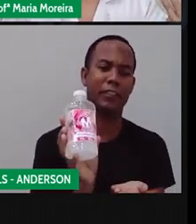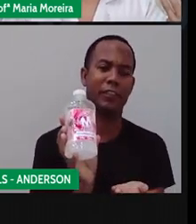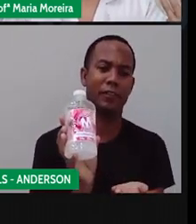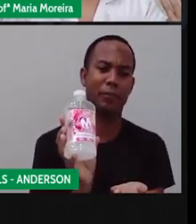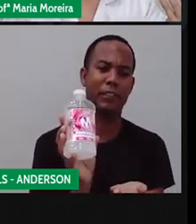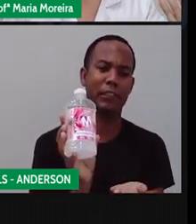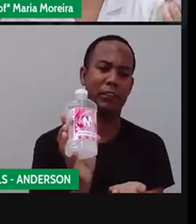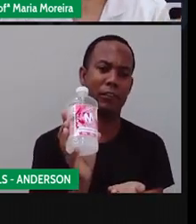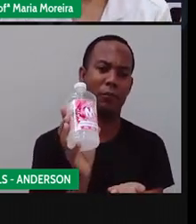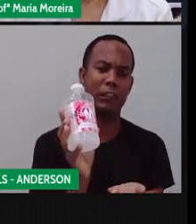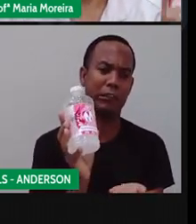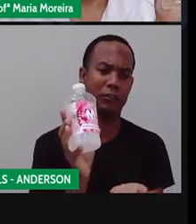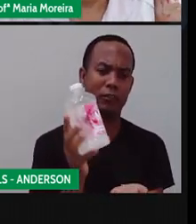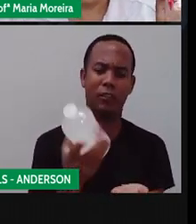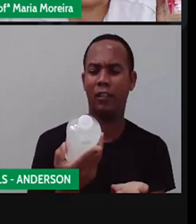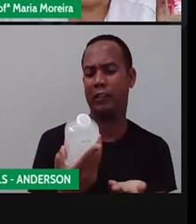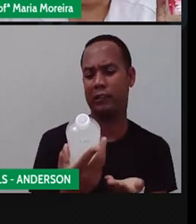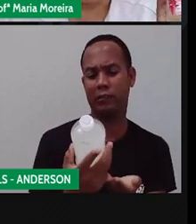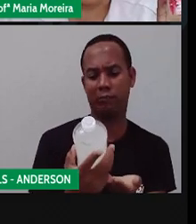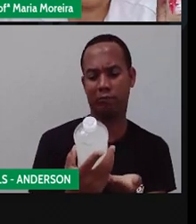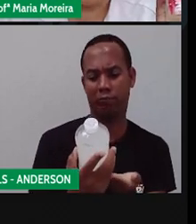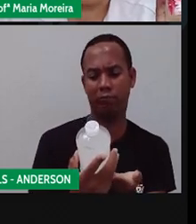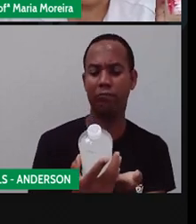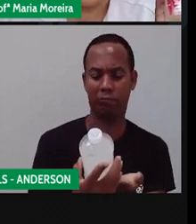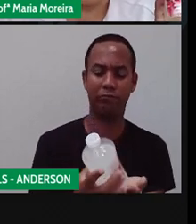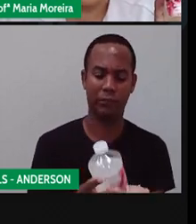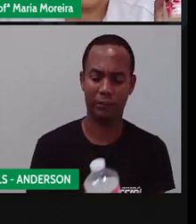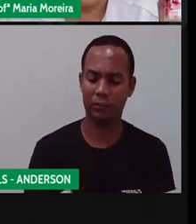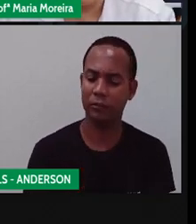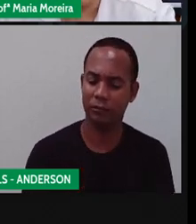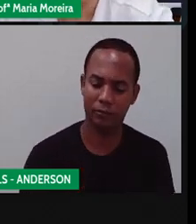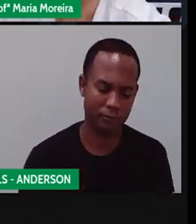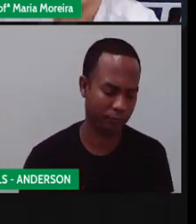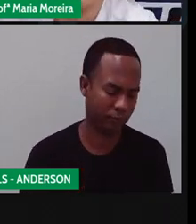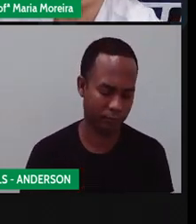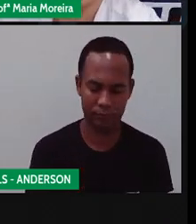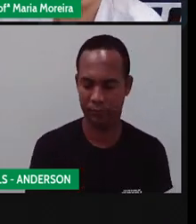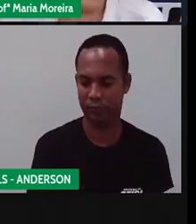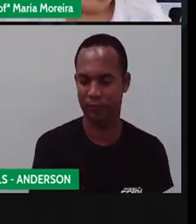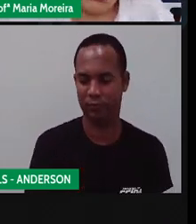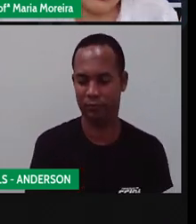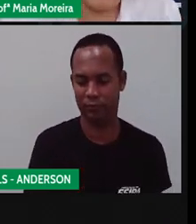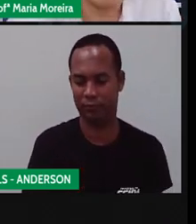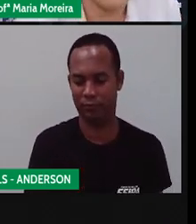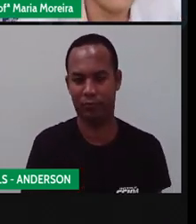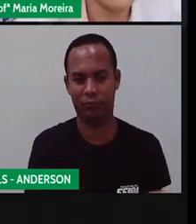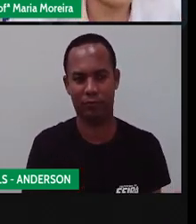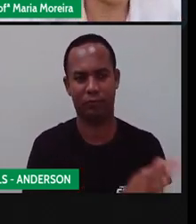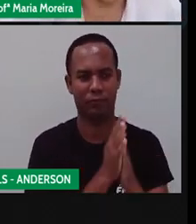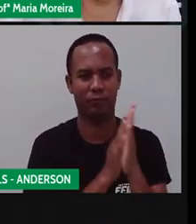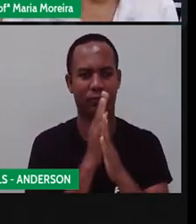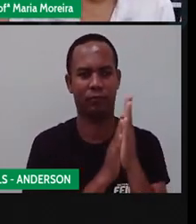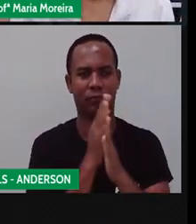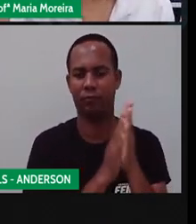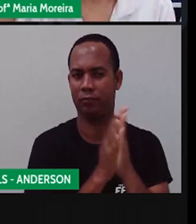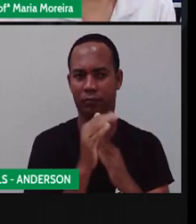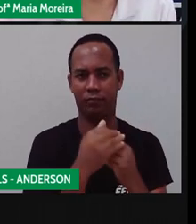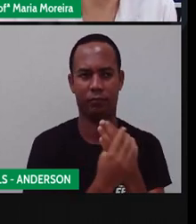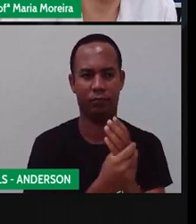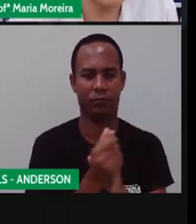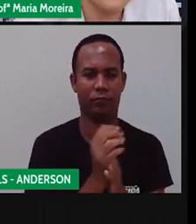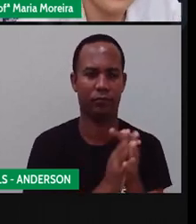Hansi, Mayors. Usem álcool em gel, tá? Se protejam, usem máscara,